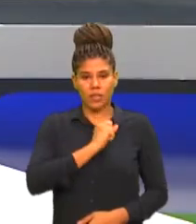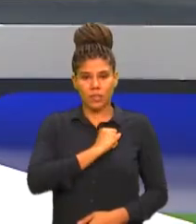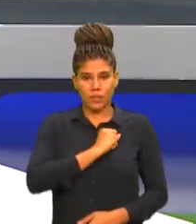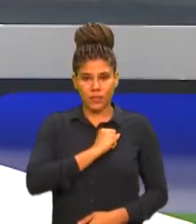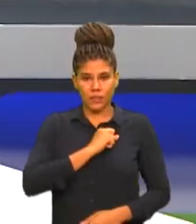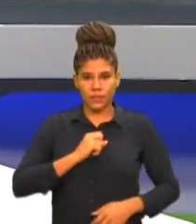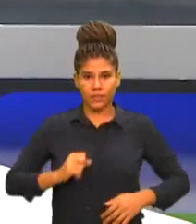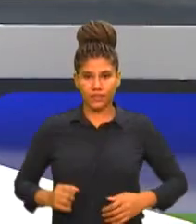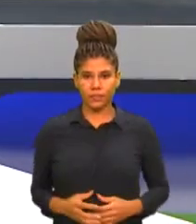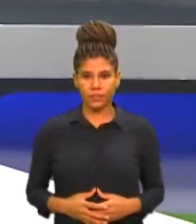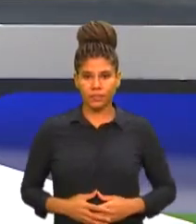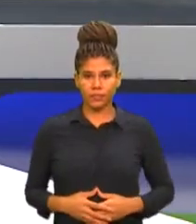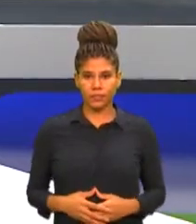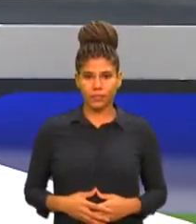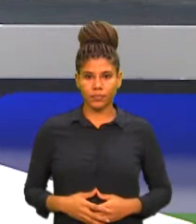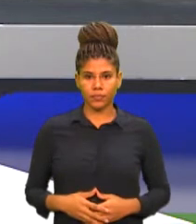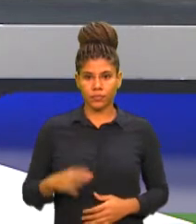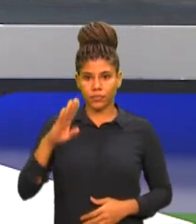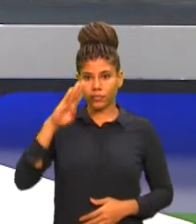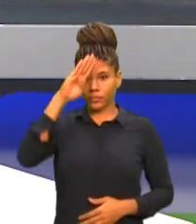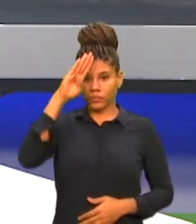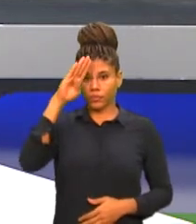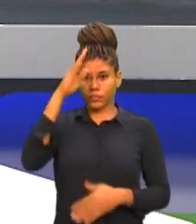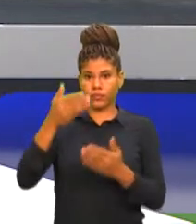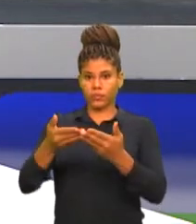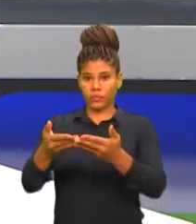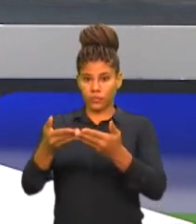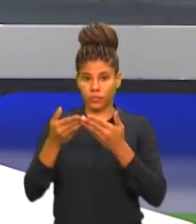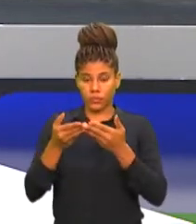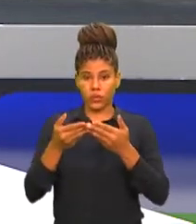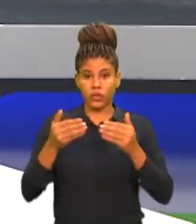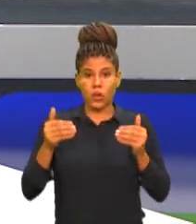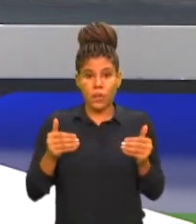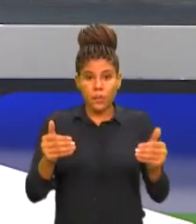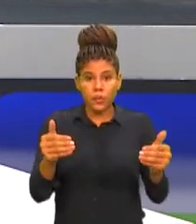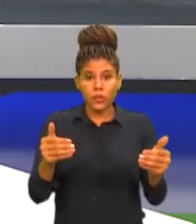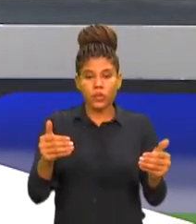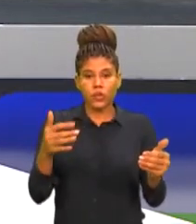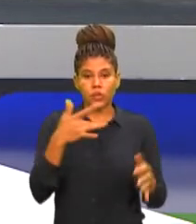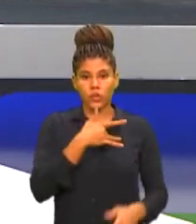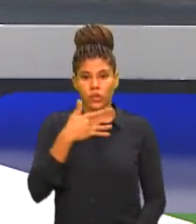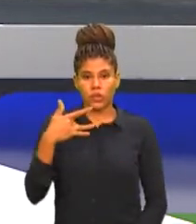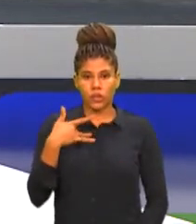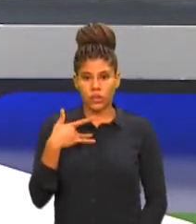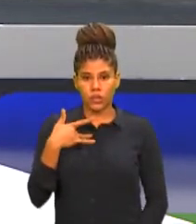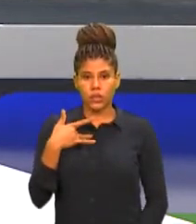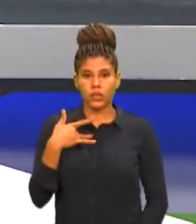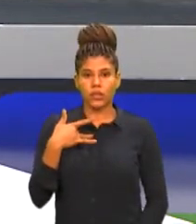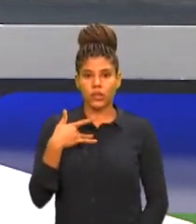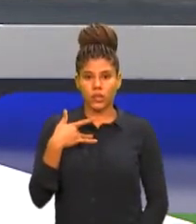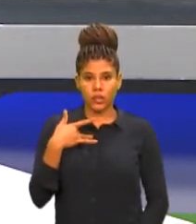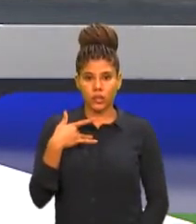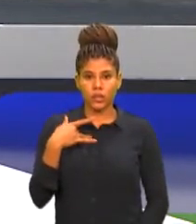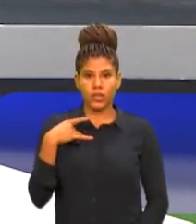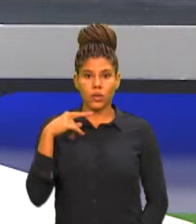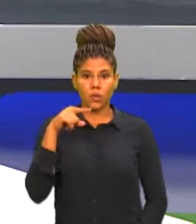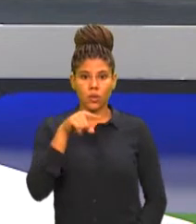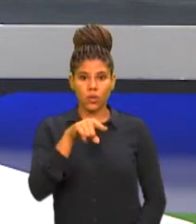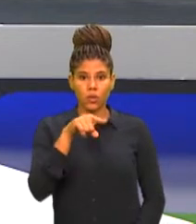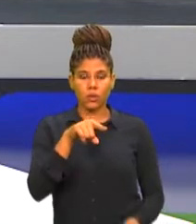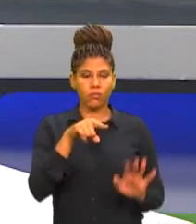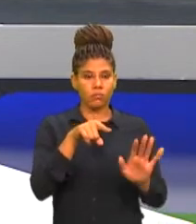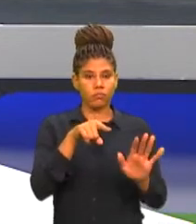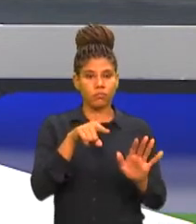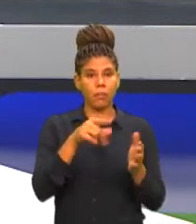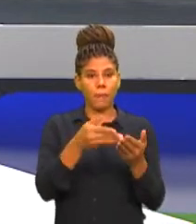O pedido do presidente Jair Bolsonaro ao ministro da Saúde, Marcelo Queiroga, de um parecer que desobriga o